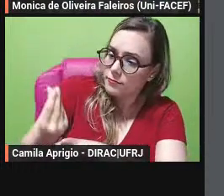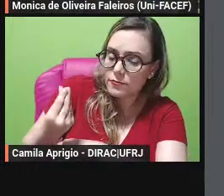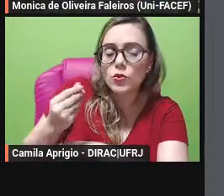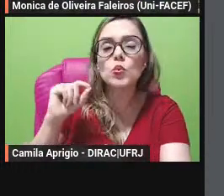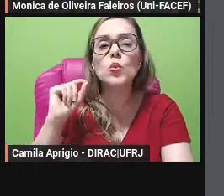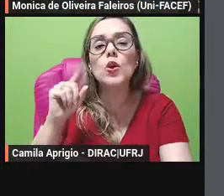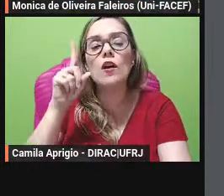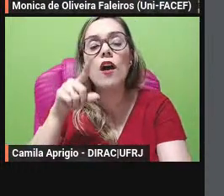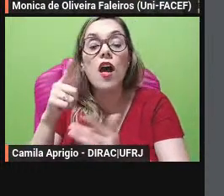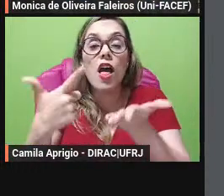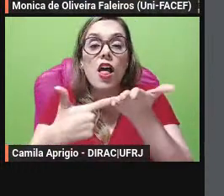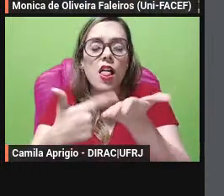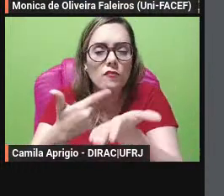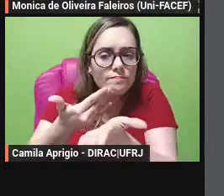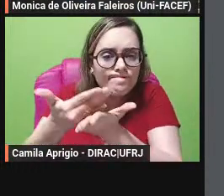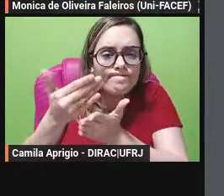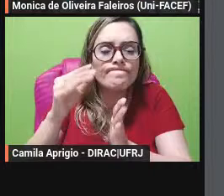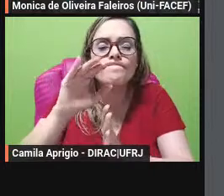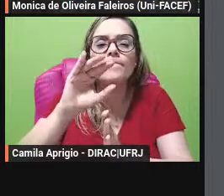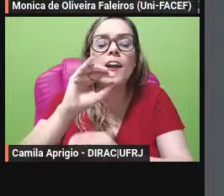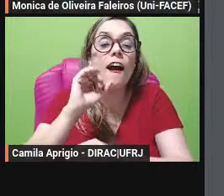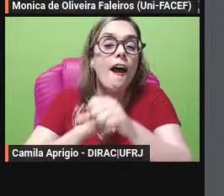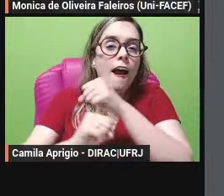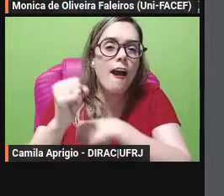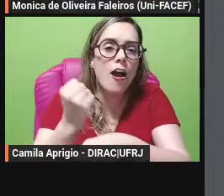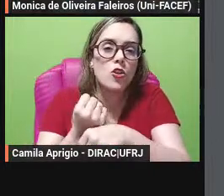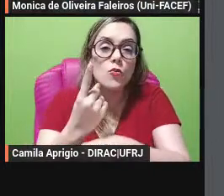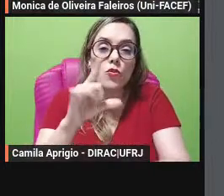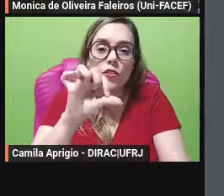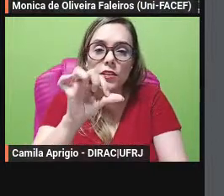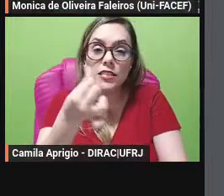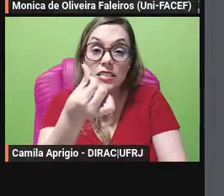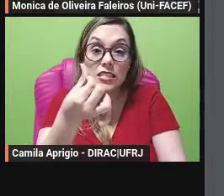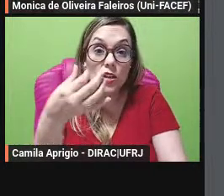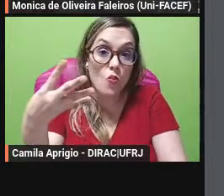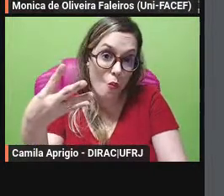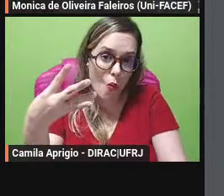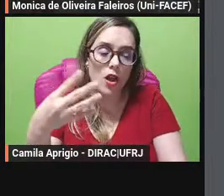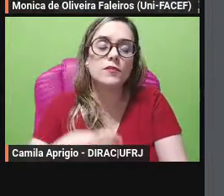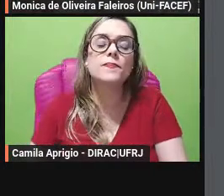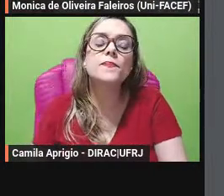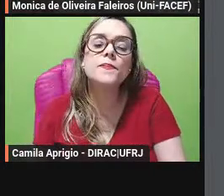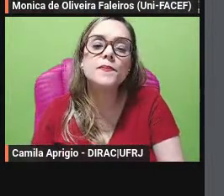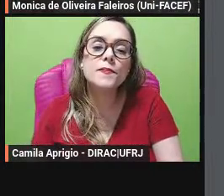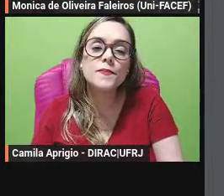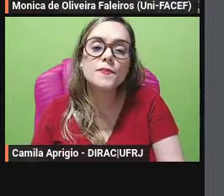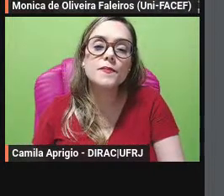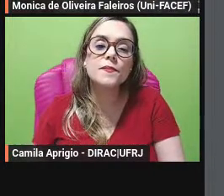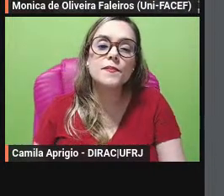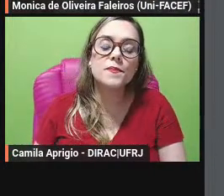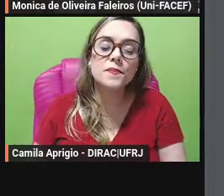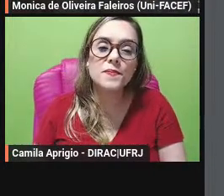de 1964 que é o primeiro livro de fabulosas dele então veja bem após a